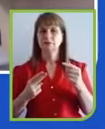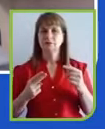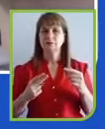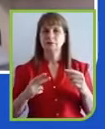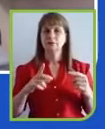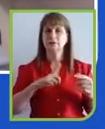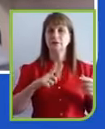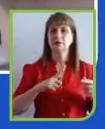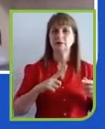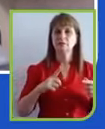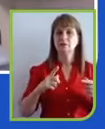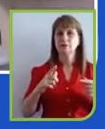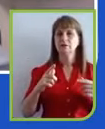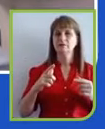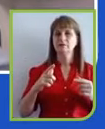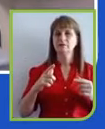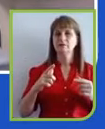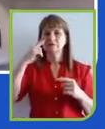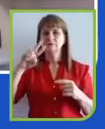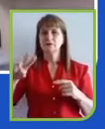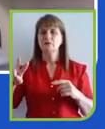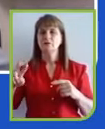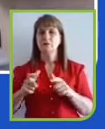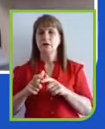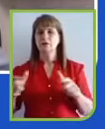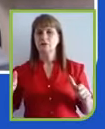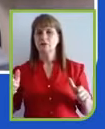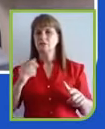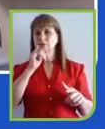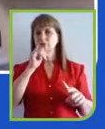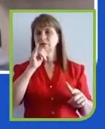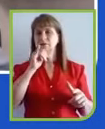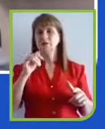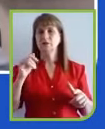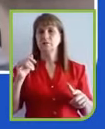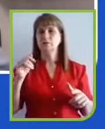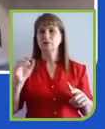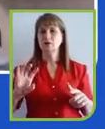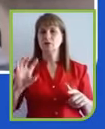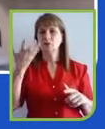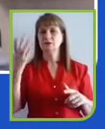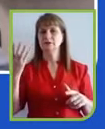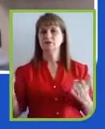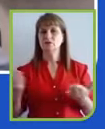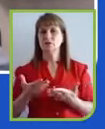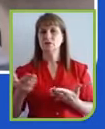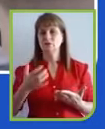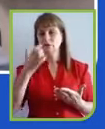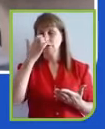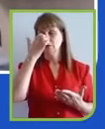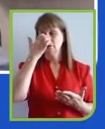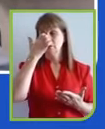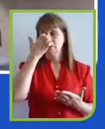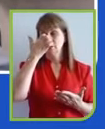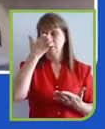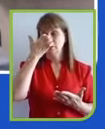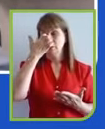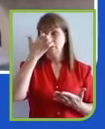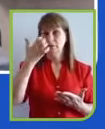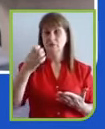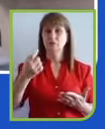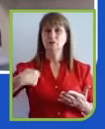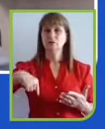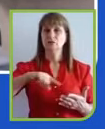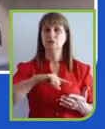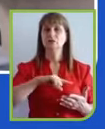Eu vou dar um exemplo recente, inclusive comandado aqui pelo nosso CEO, que é